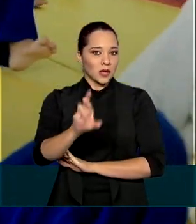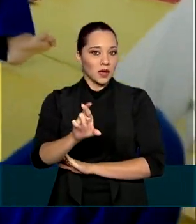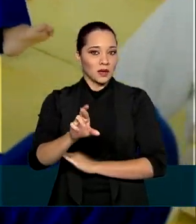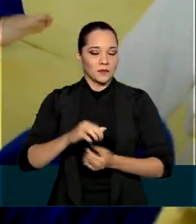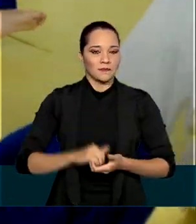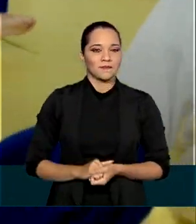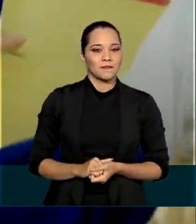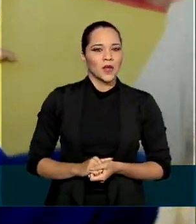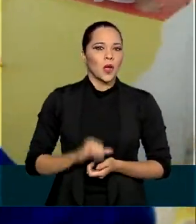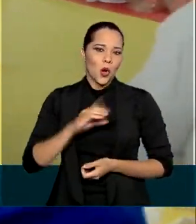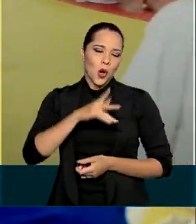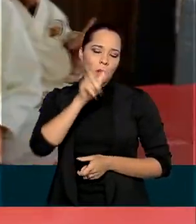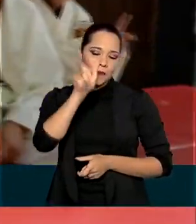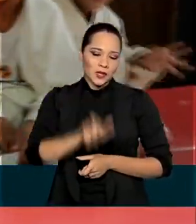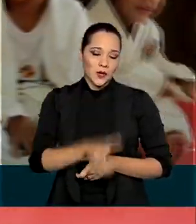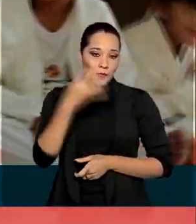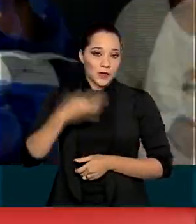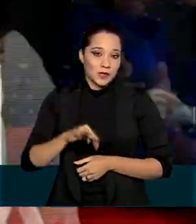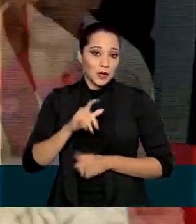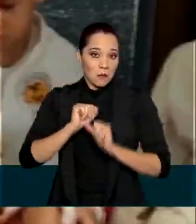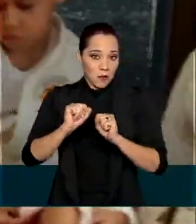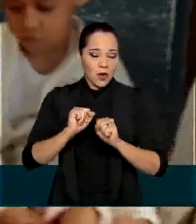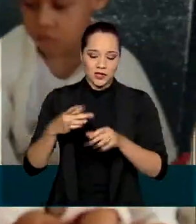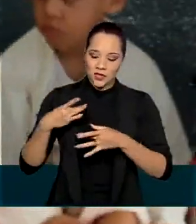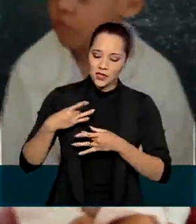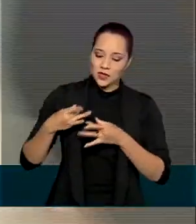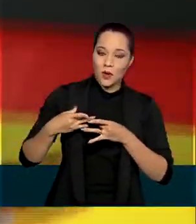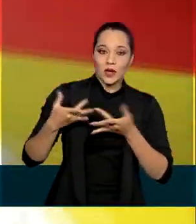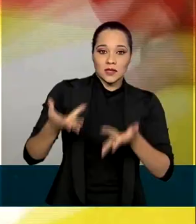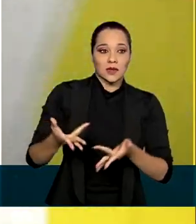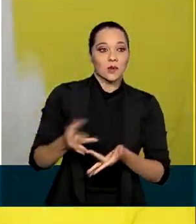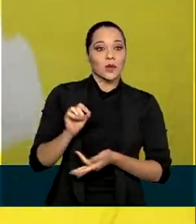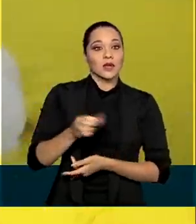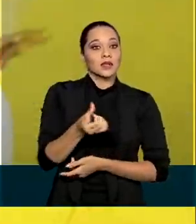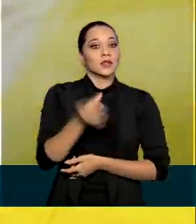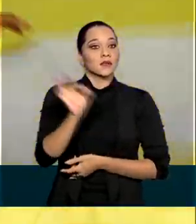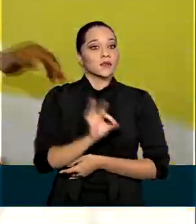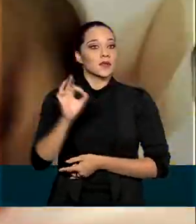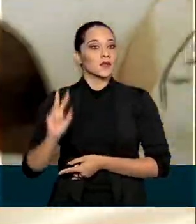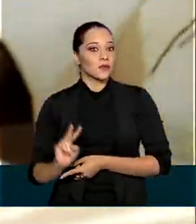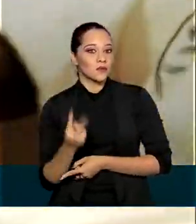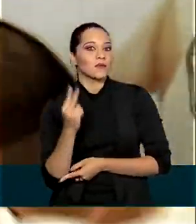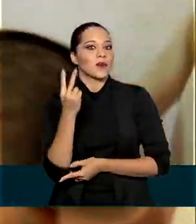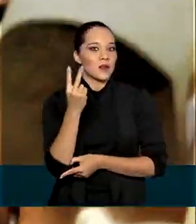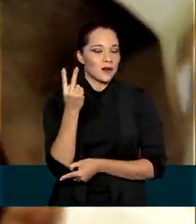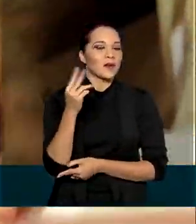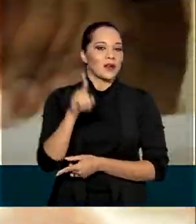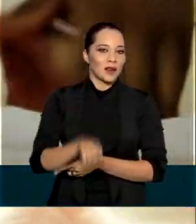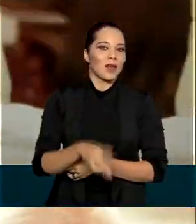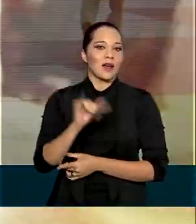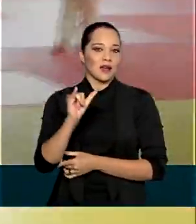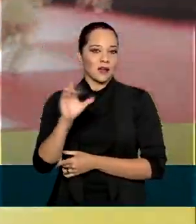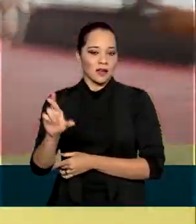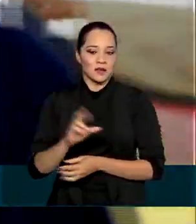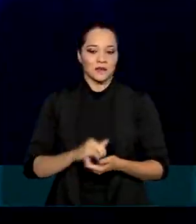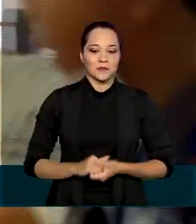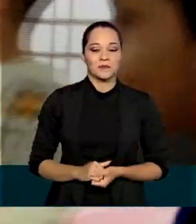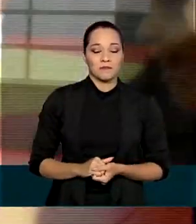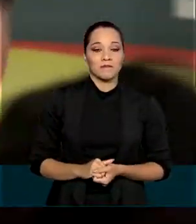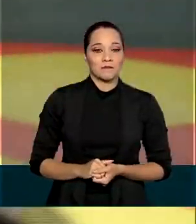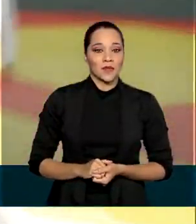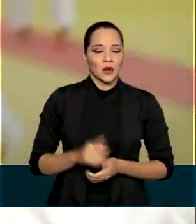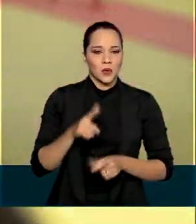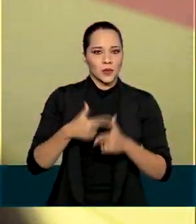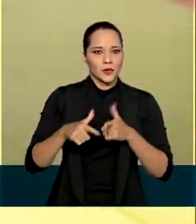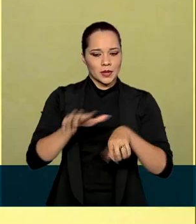ou por pessoas físicas que podem doar até 6% do valor devido à Receita Federal. Com a